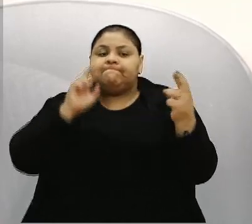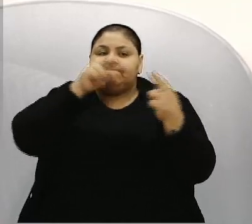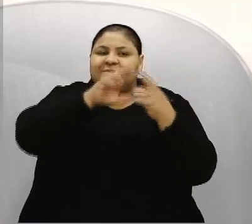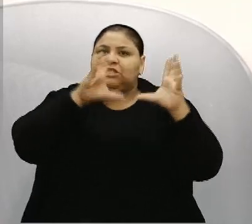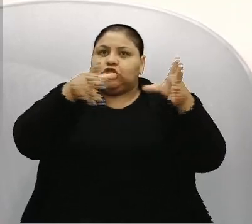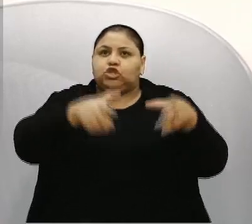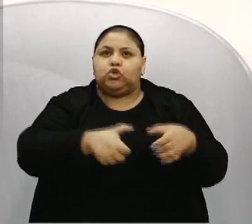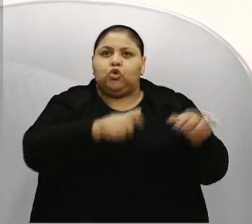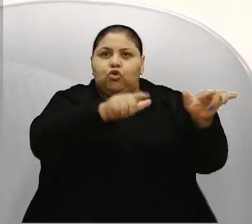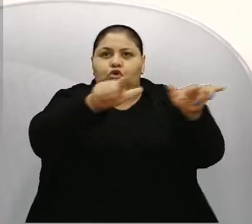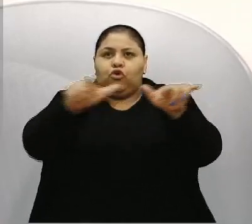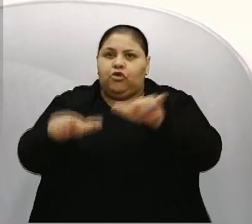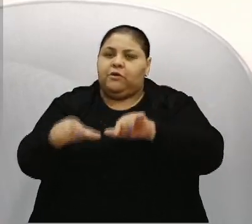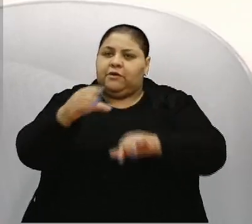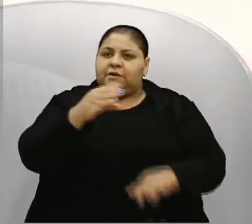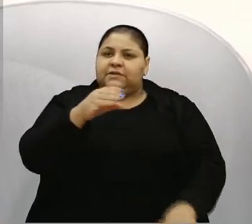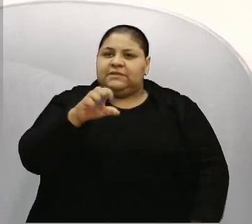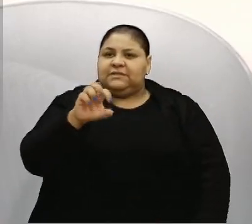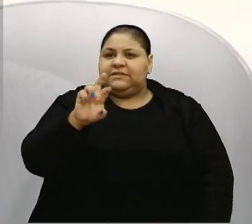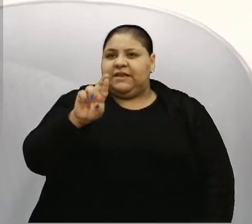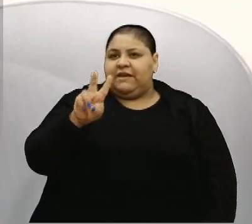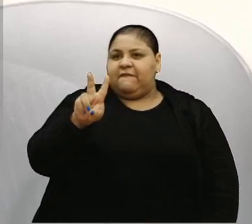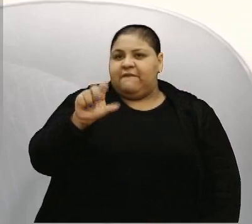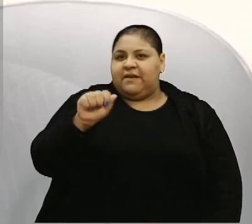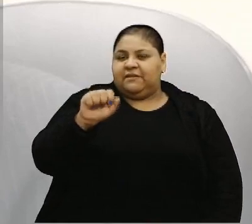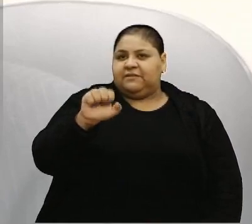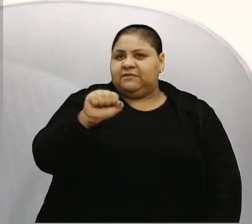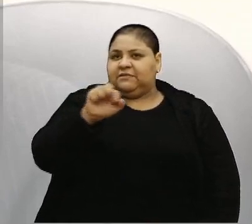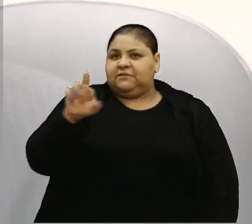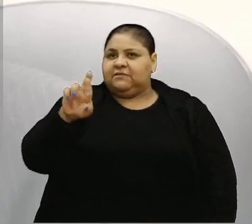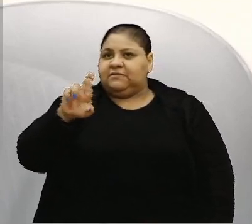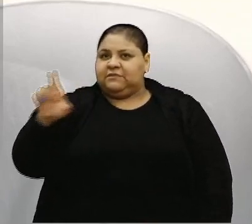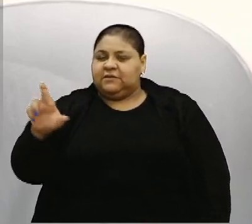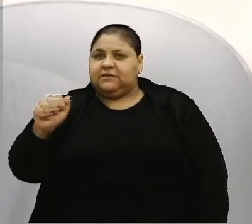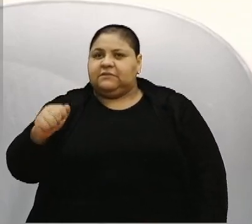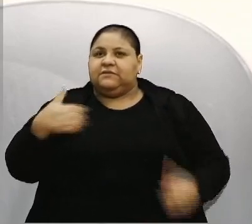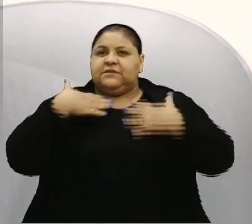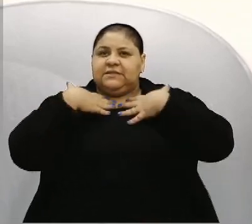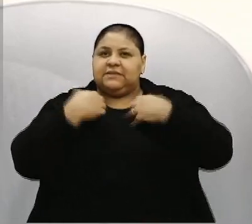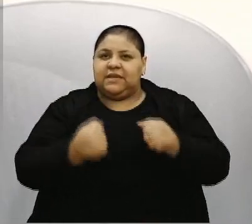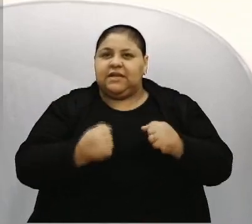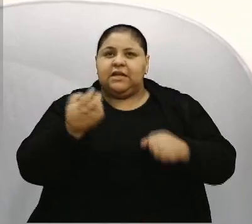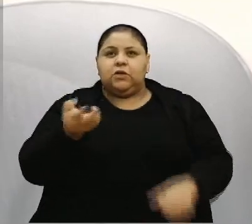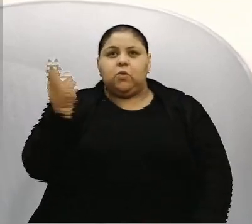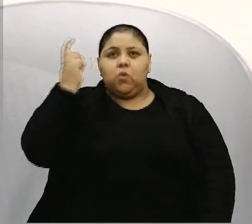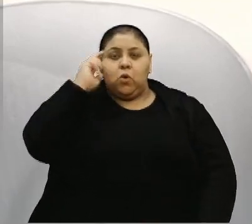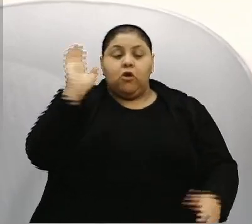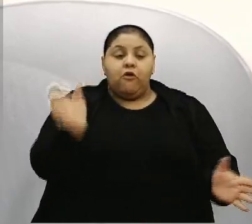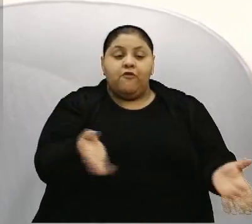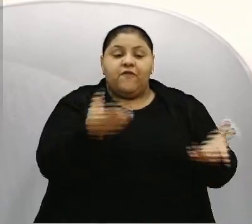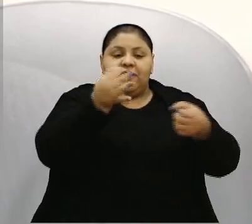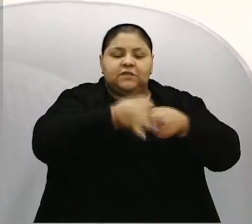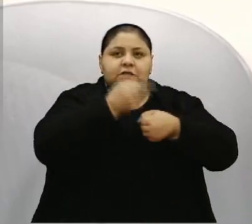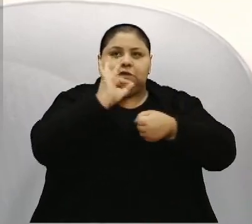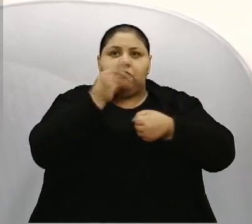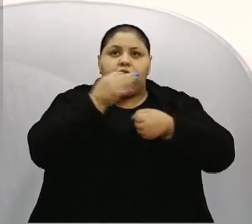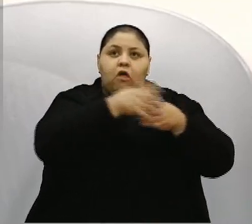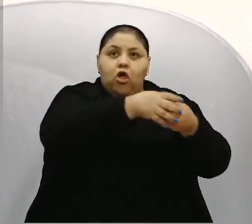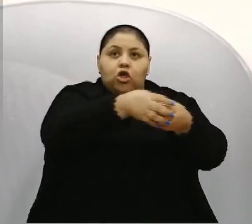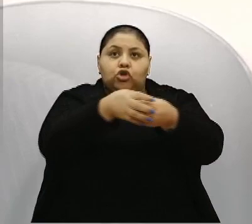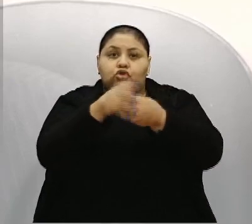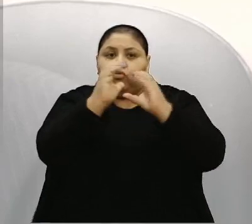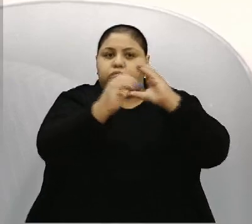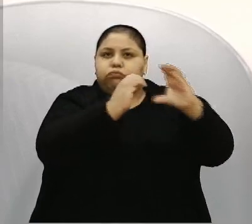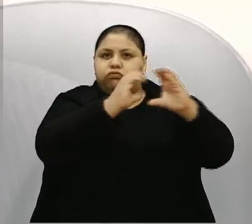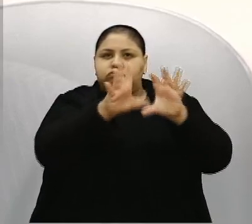cervejarias, ao Serva Serra, que é um dos organizadores do evento. Secretaria da Cultura, a Festa da Uva, as bandas que foram lá colaborar também. Então,